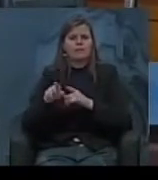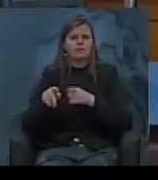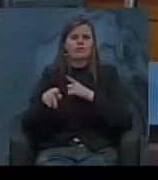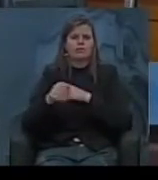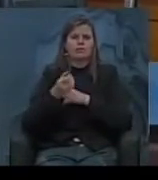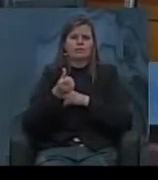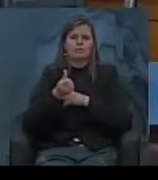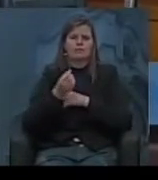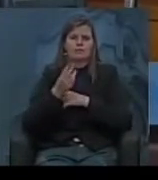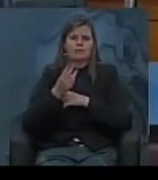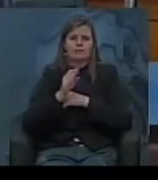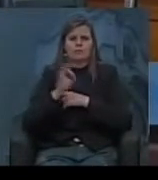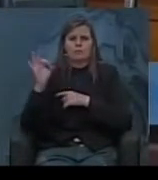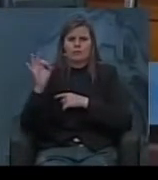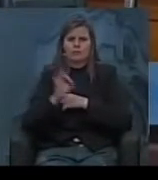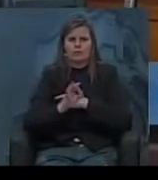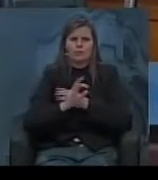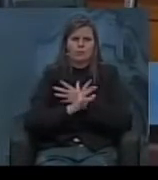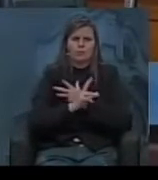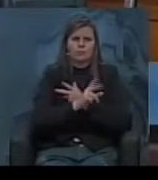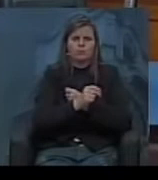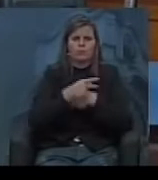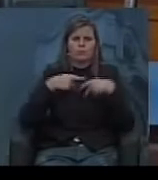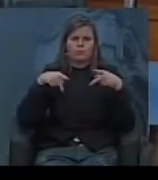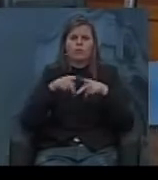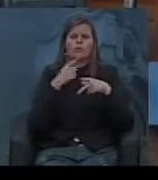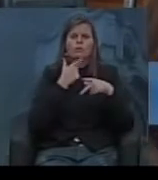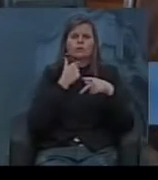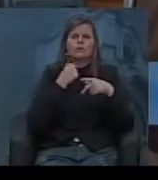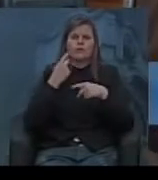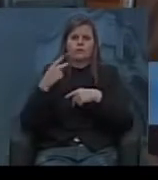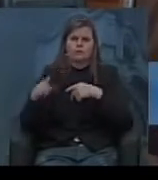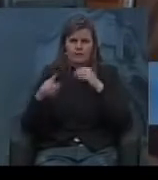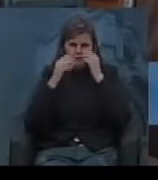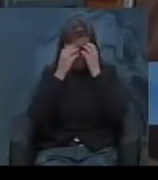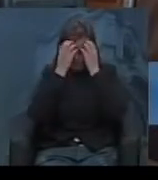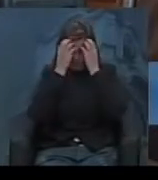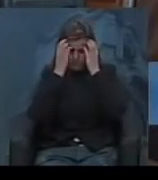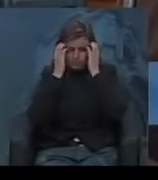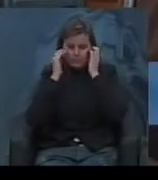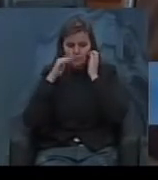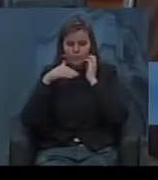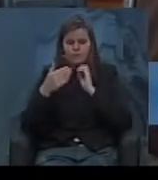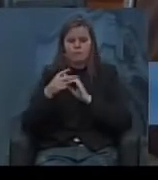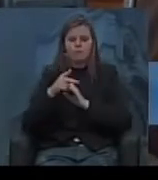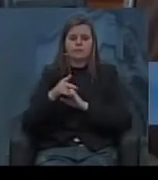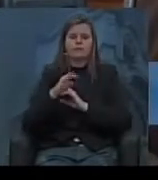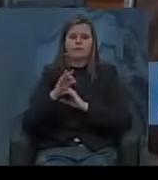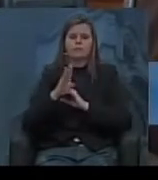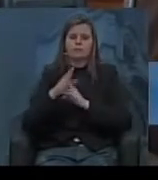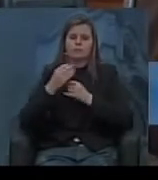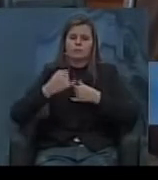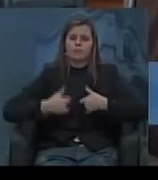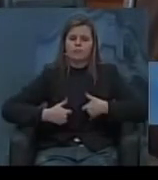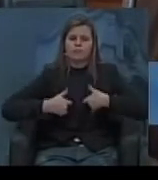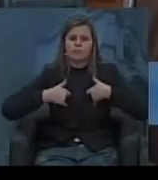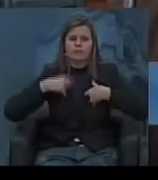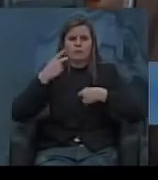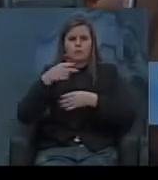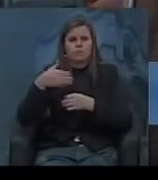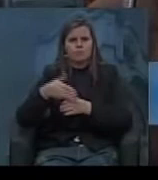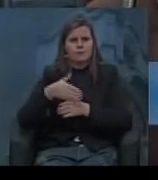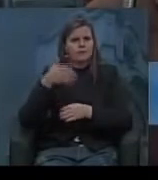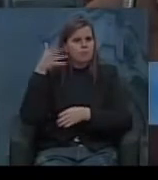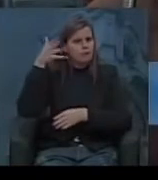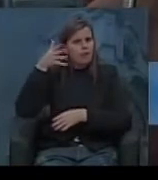63% de aprovação do povo brasileiro então o partido trabalhista fica honrado com a sua presença